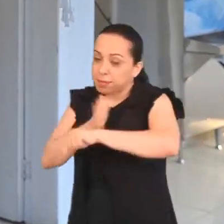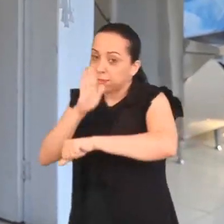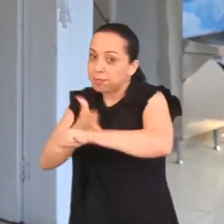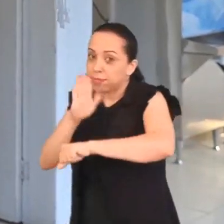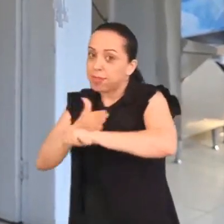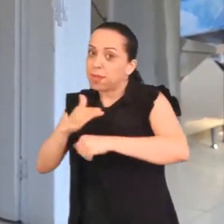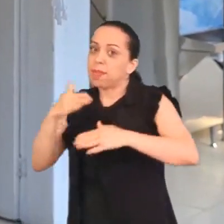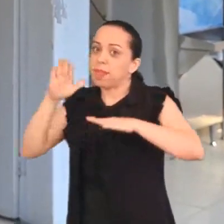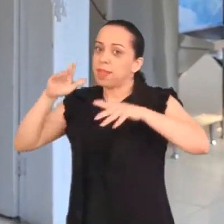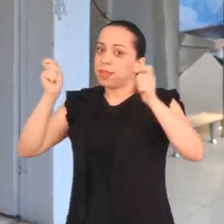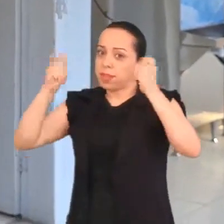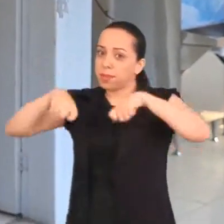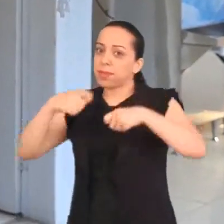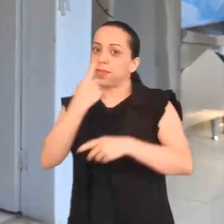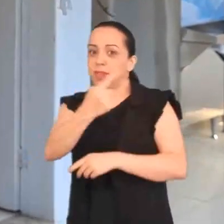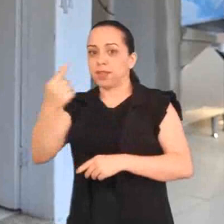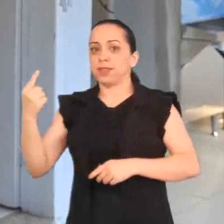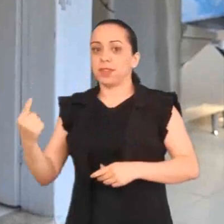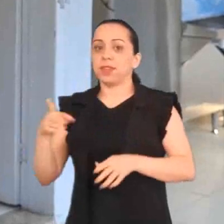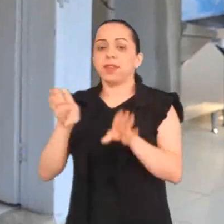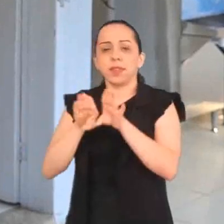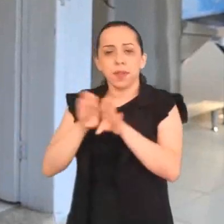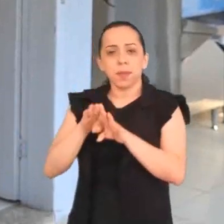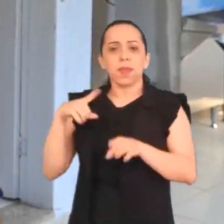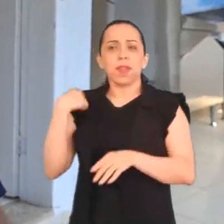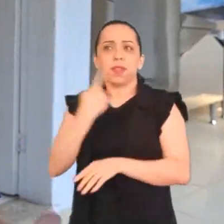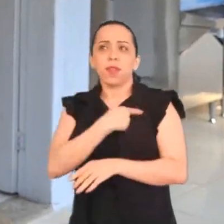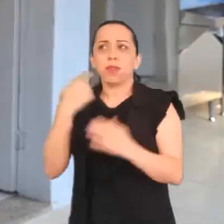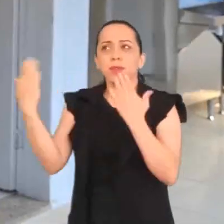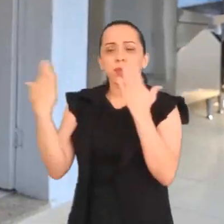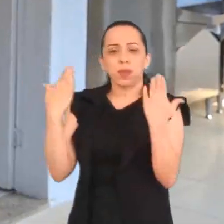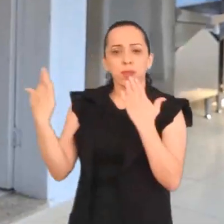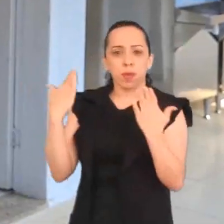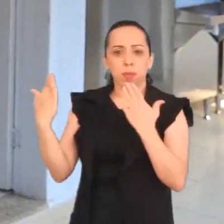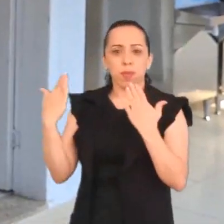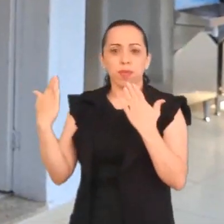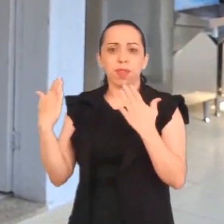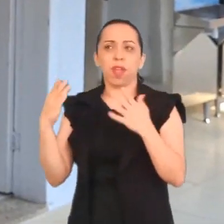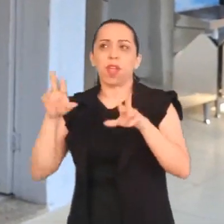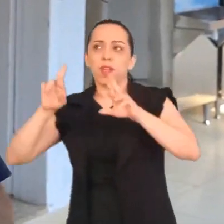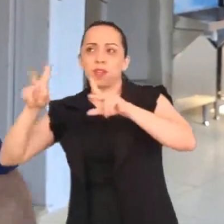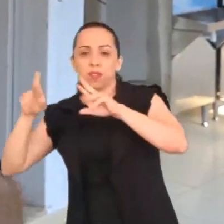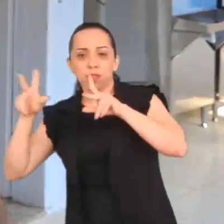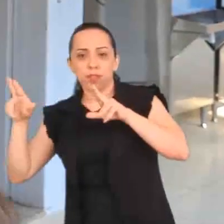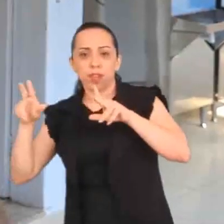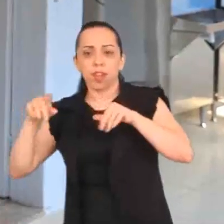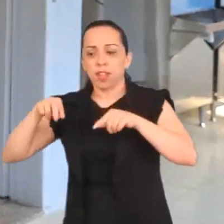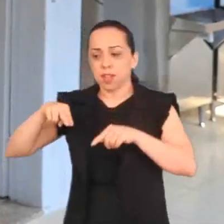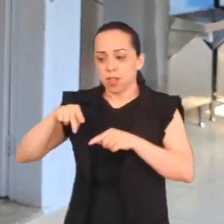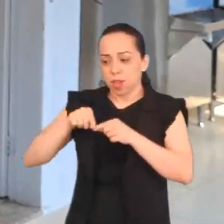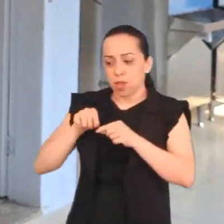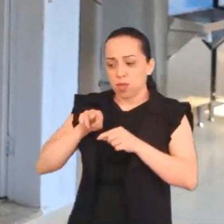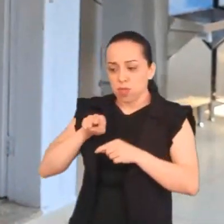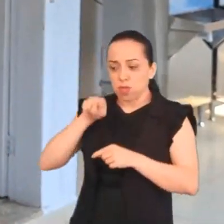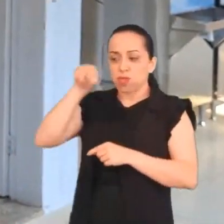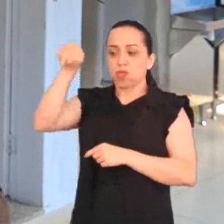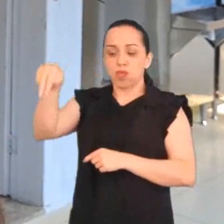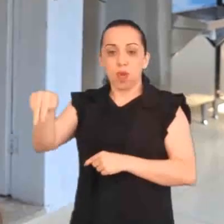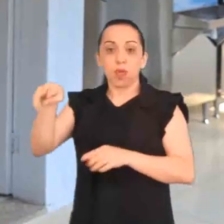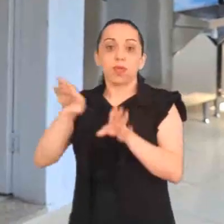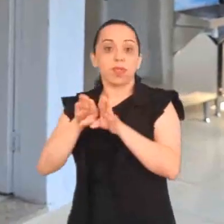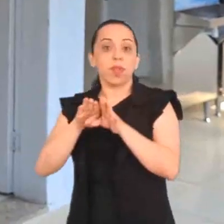Da mesma forma, podemos comparar a diferença entre os saltos com uma das propriedades do som.